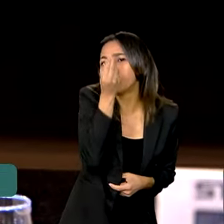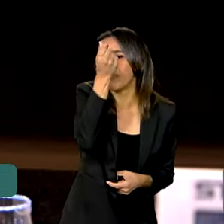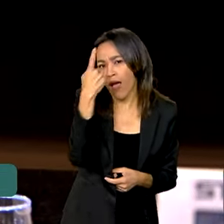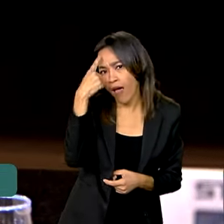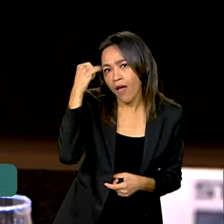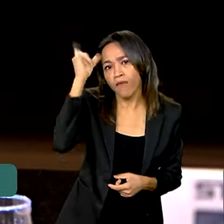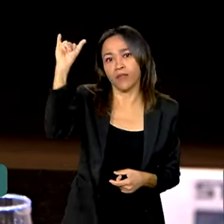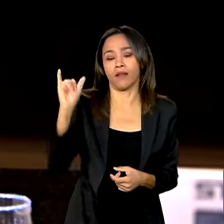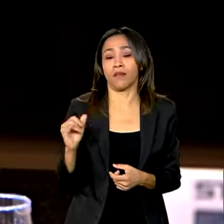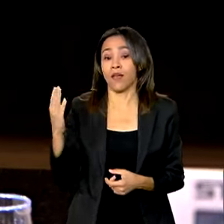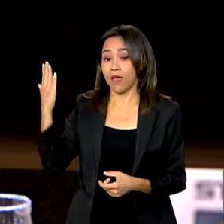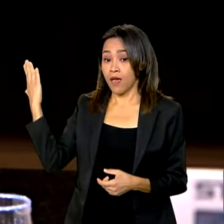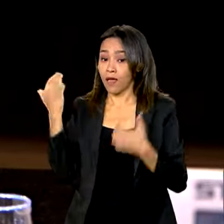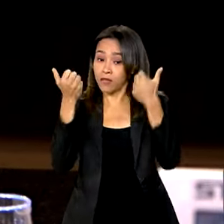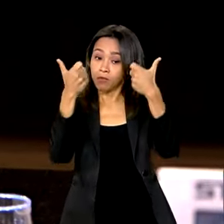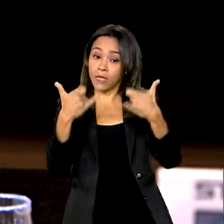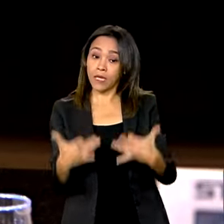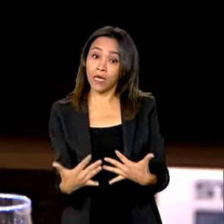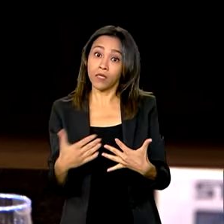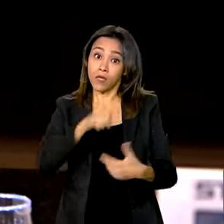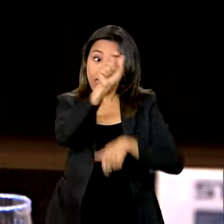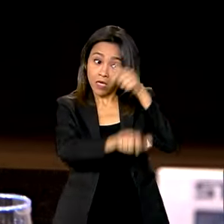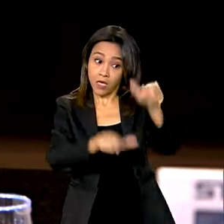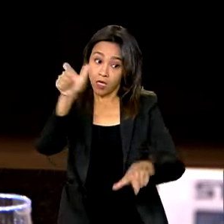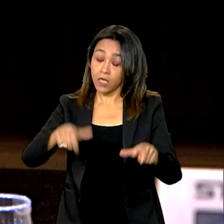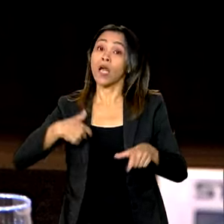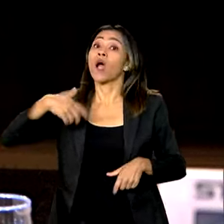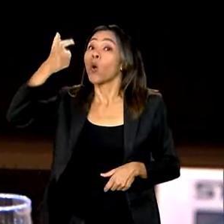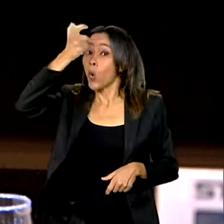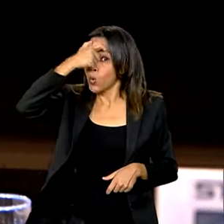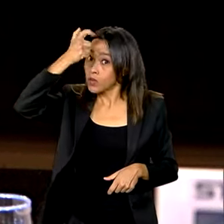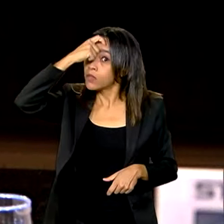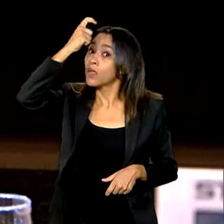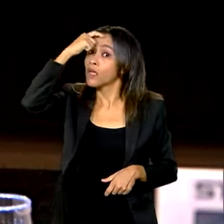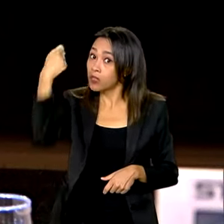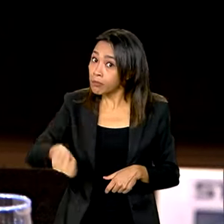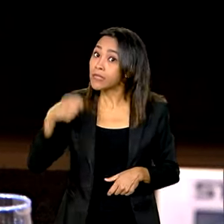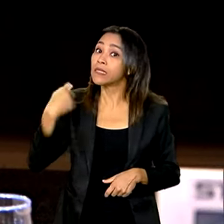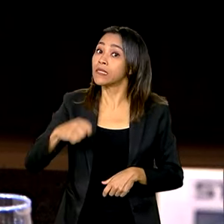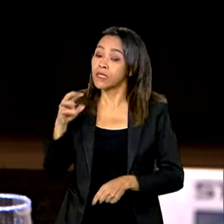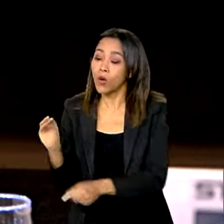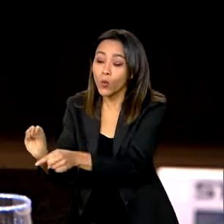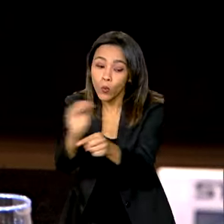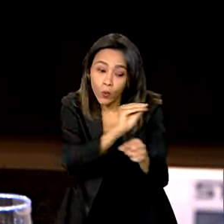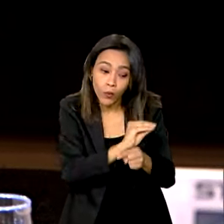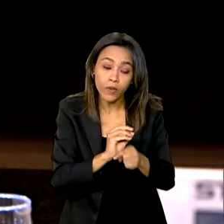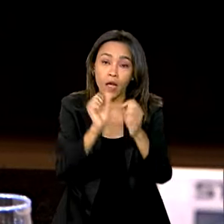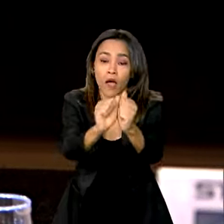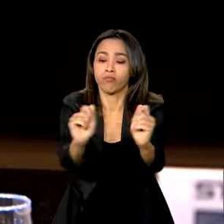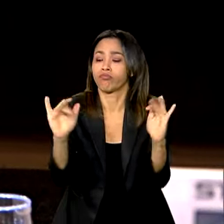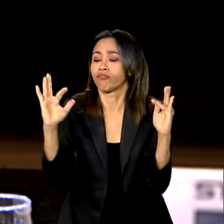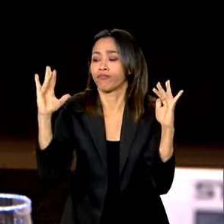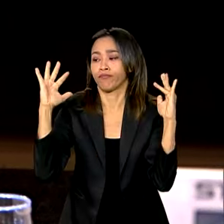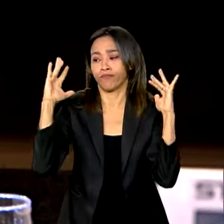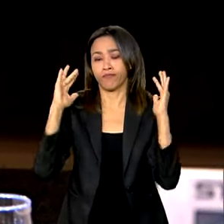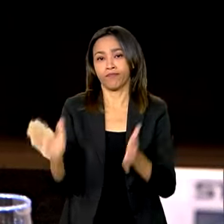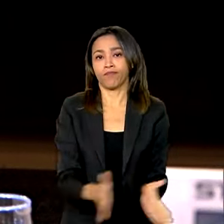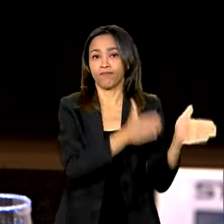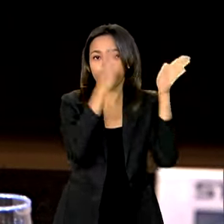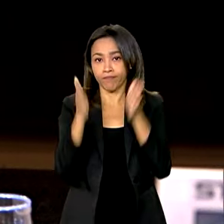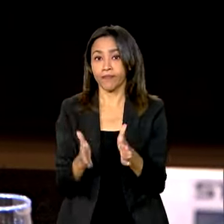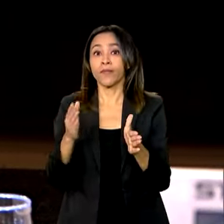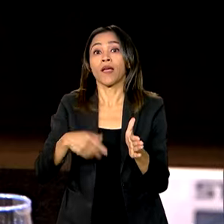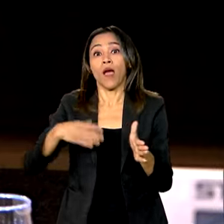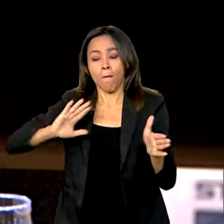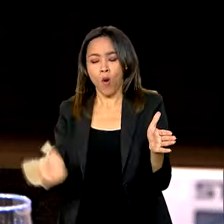cada vez mais conscientes é de que tem que preservar reserva legal, área de preservação permanente, aumentar a produção